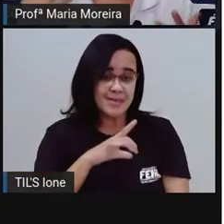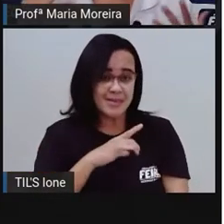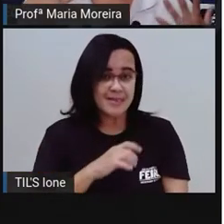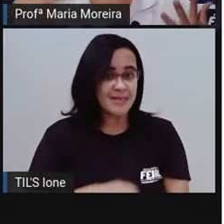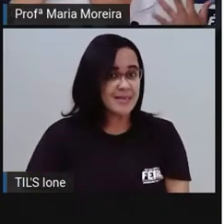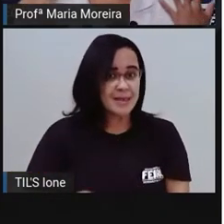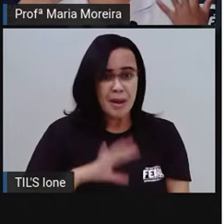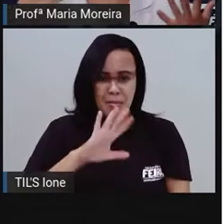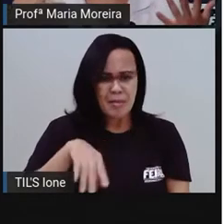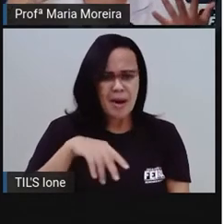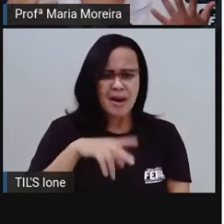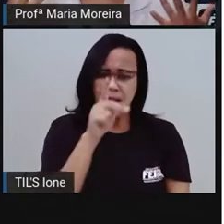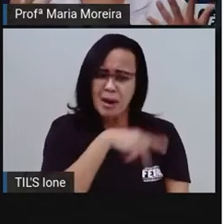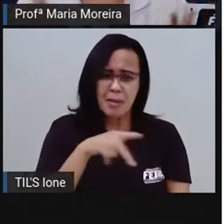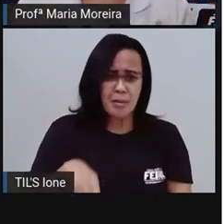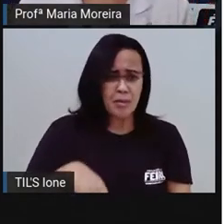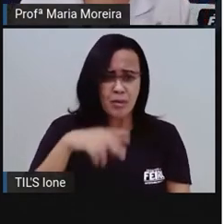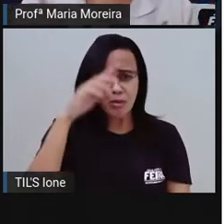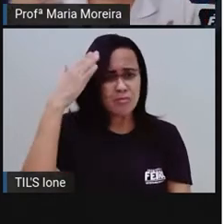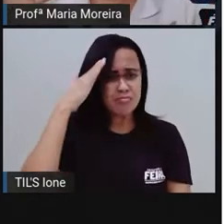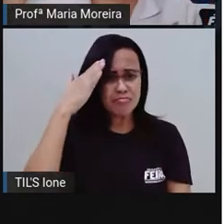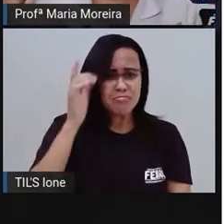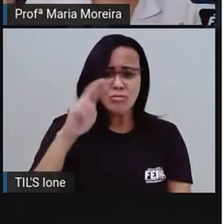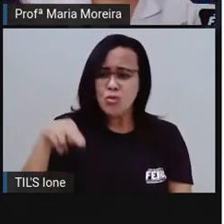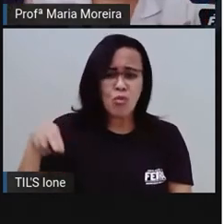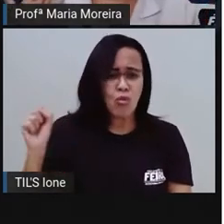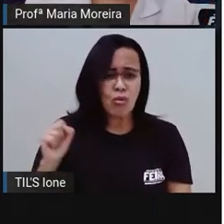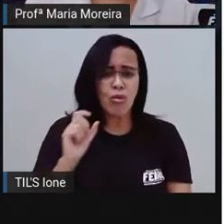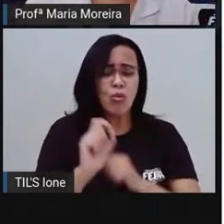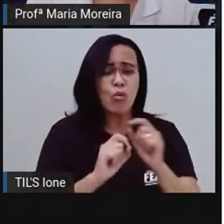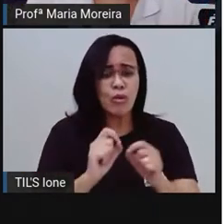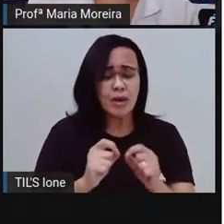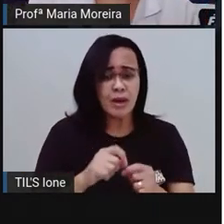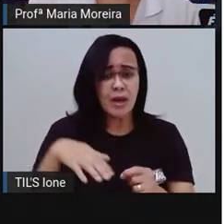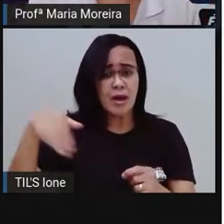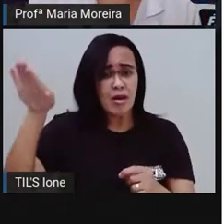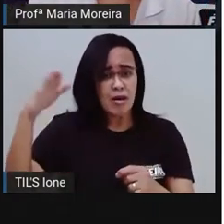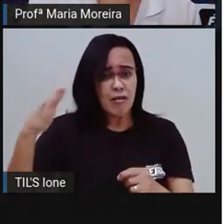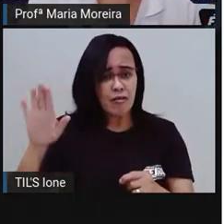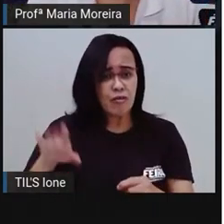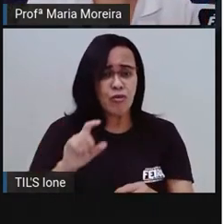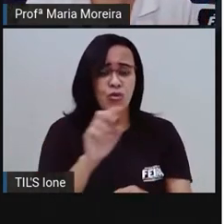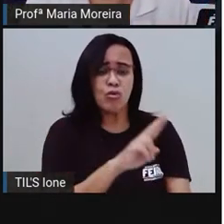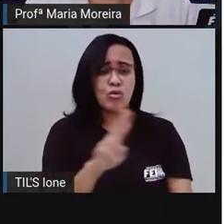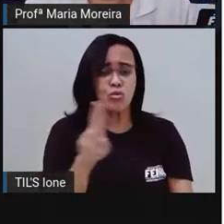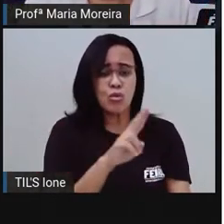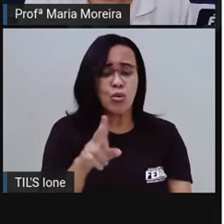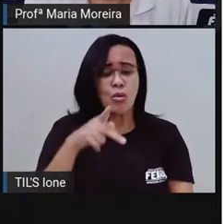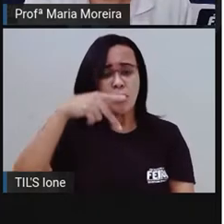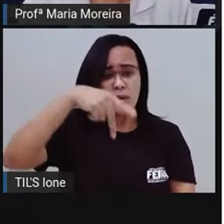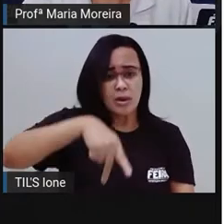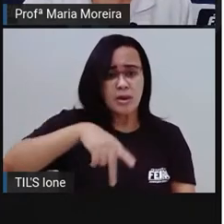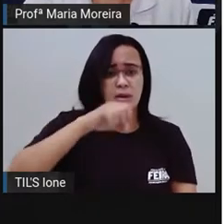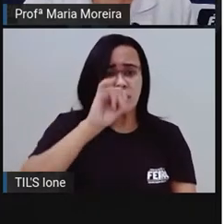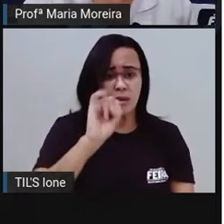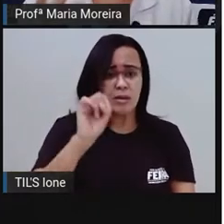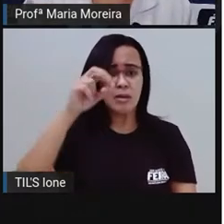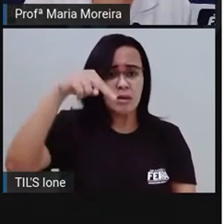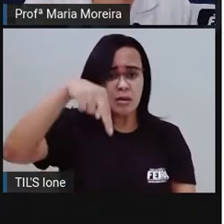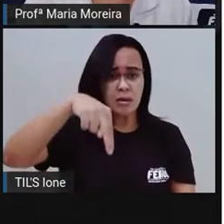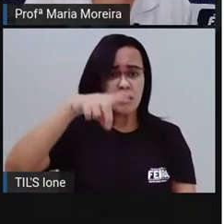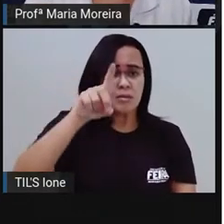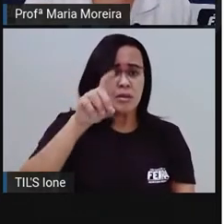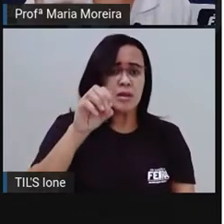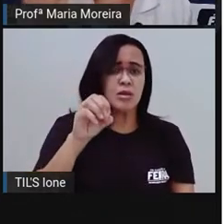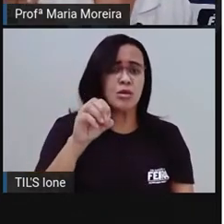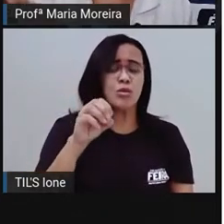eu nunca entendi muito bem o porquê que aquela aquela folha era chamada de Pindoba. Pega ali uma folha de Pindoba. Por que